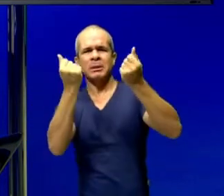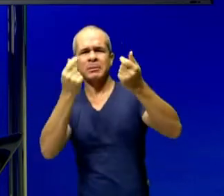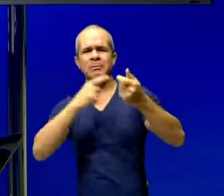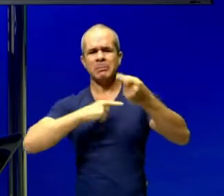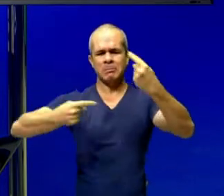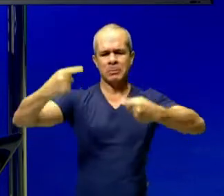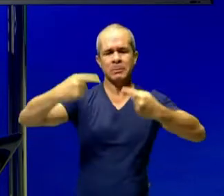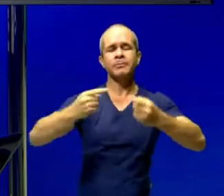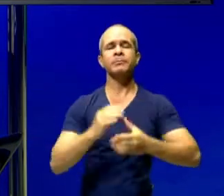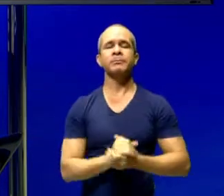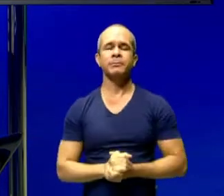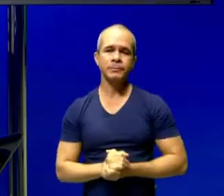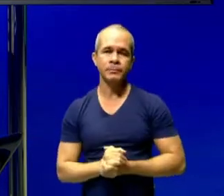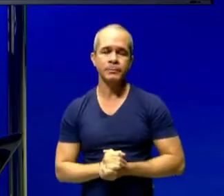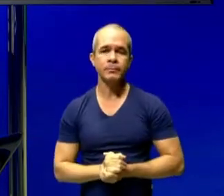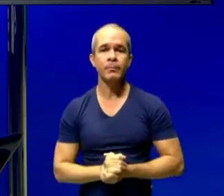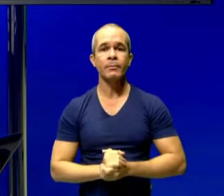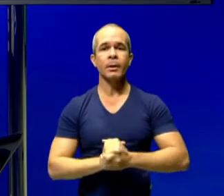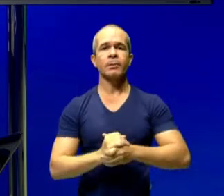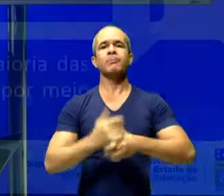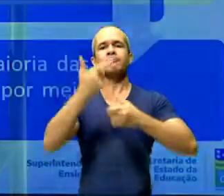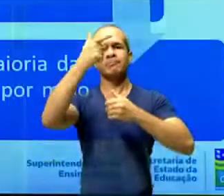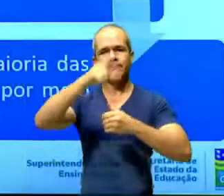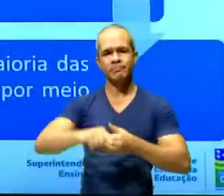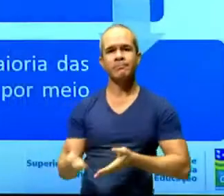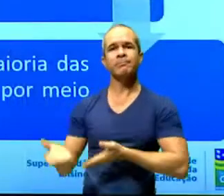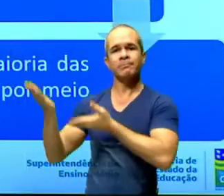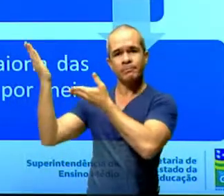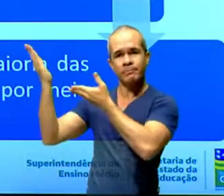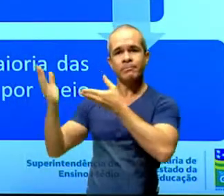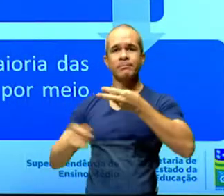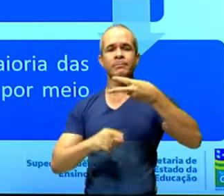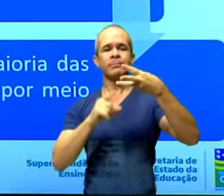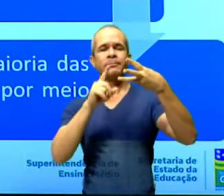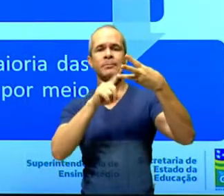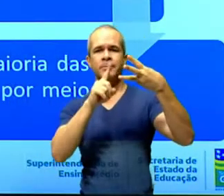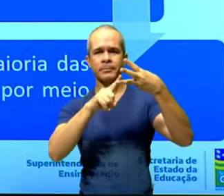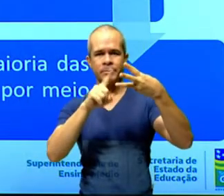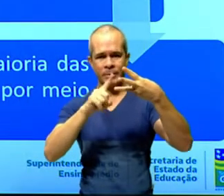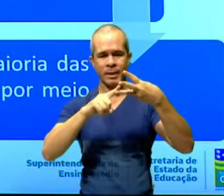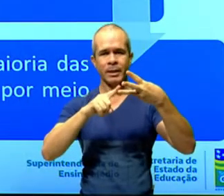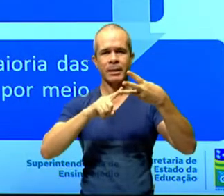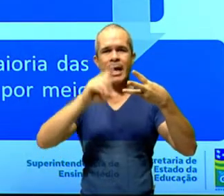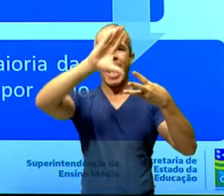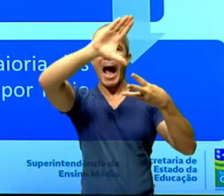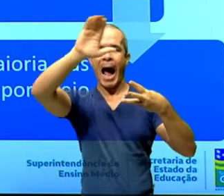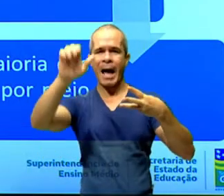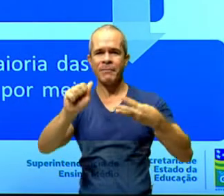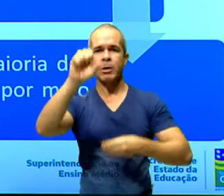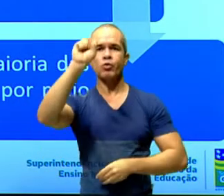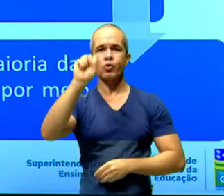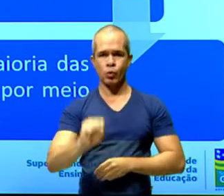da África. E voltando para o slide, por último, a África subsariana.